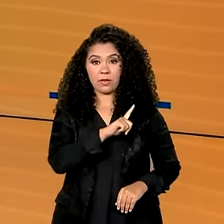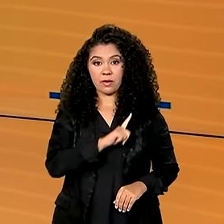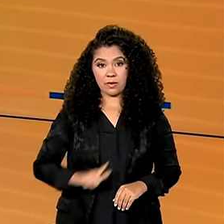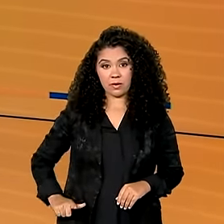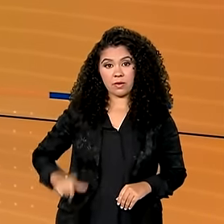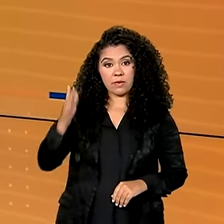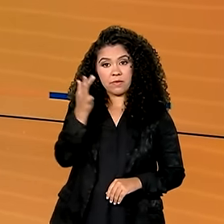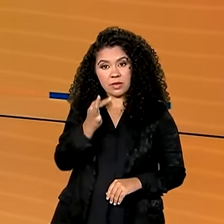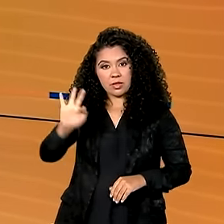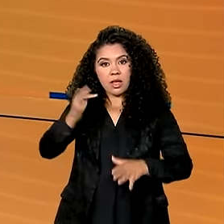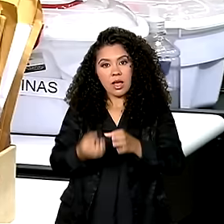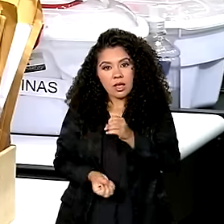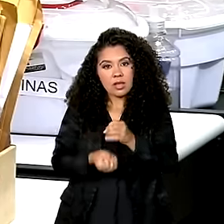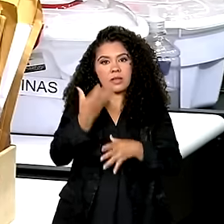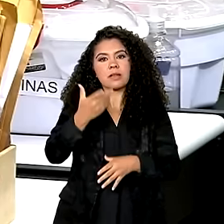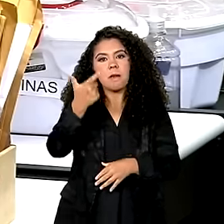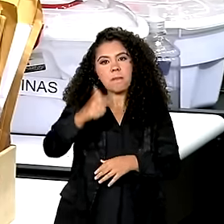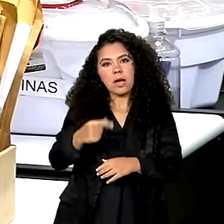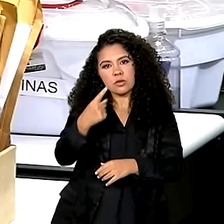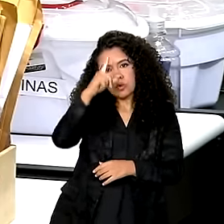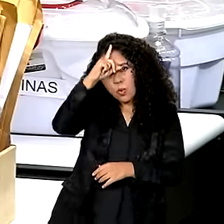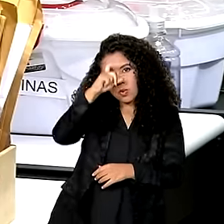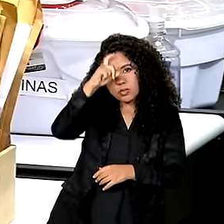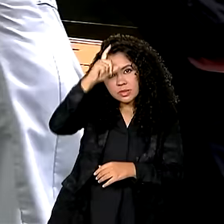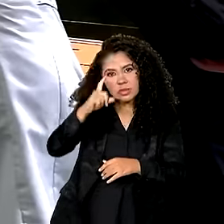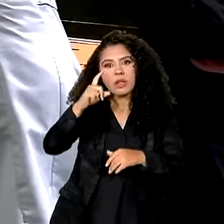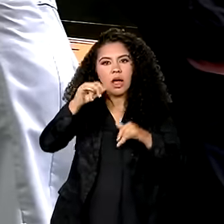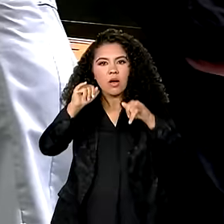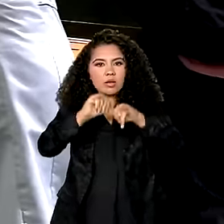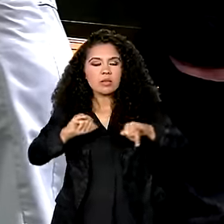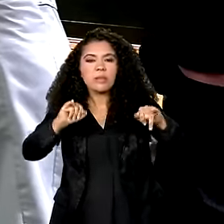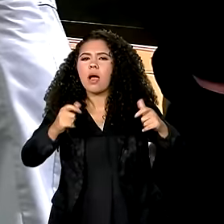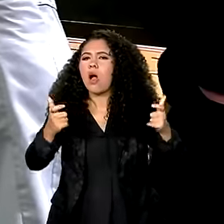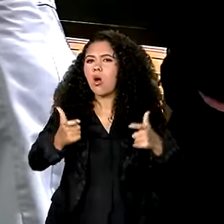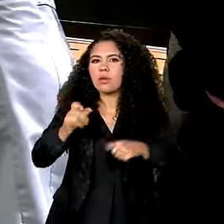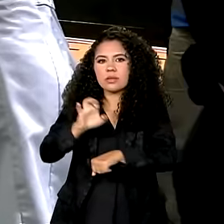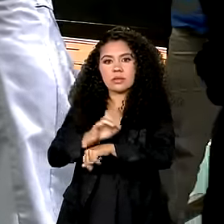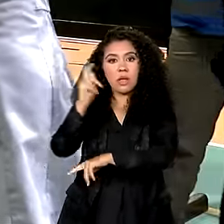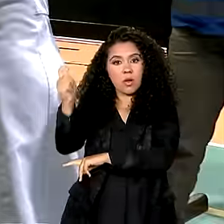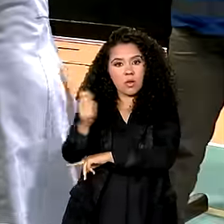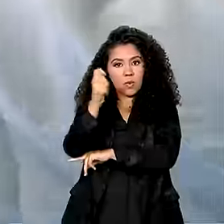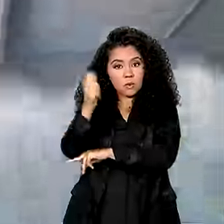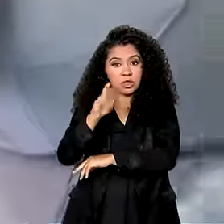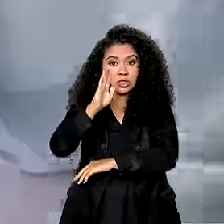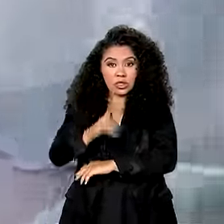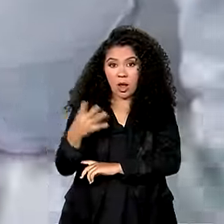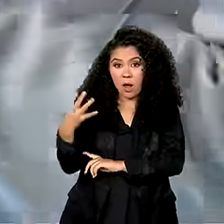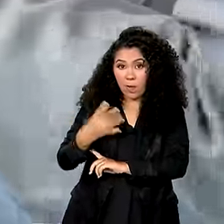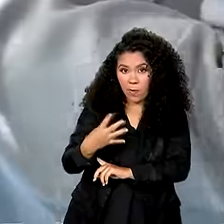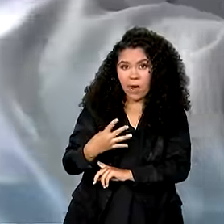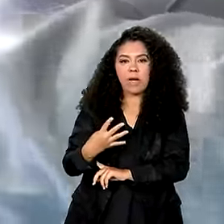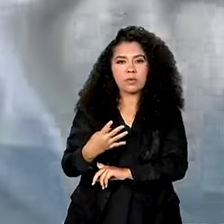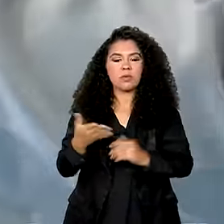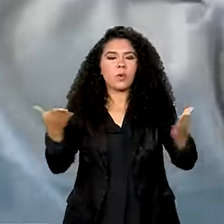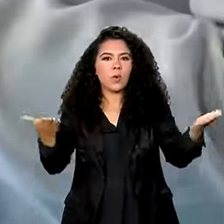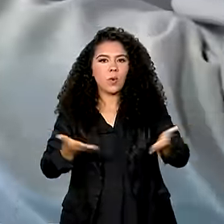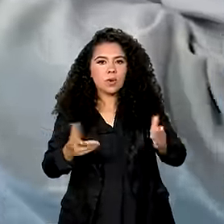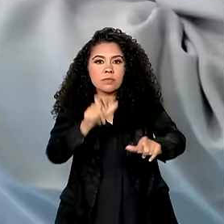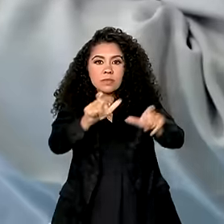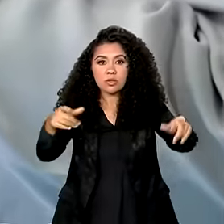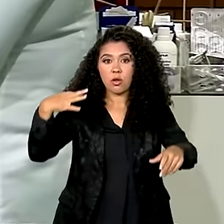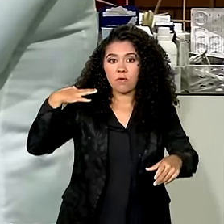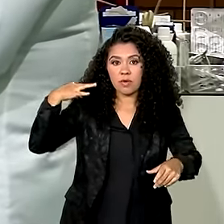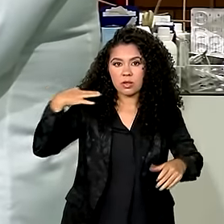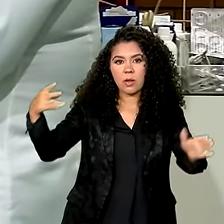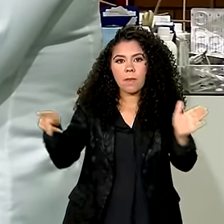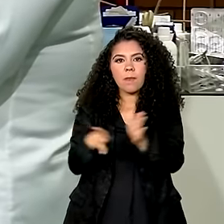O governo federal abre mais um hospital de campanha no Rio Grande do Sul. É o quarto no estado. Hoje, novos voluntários da